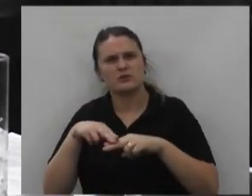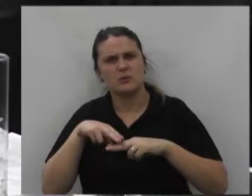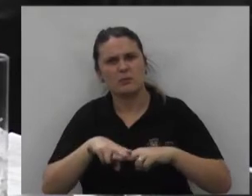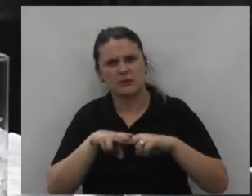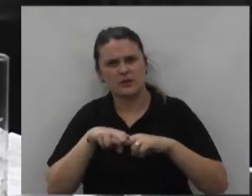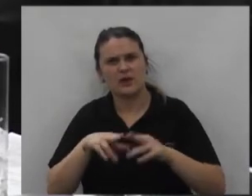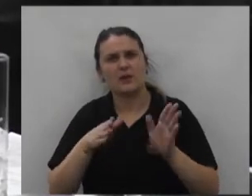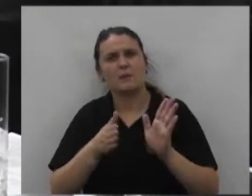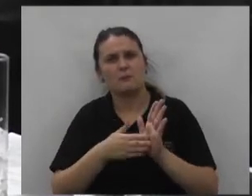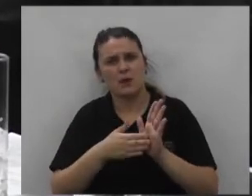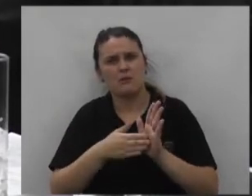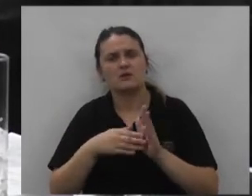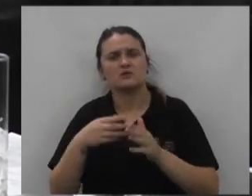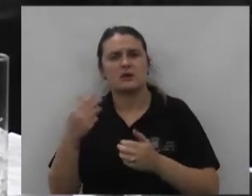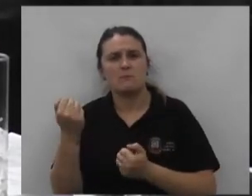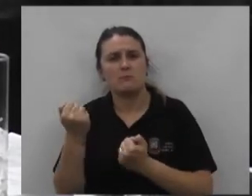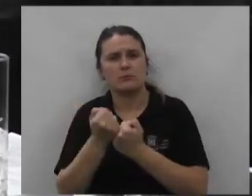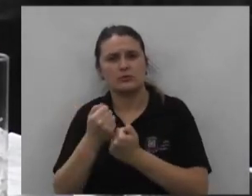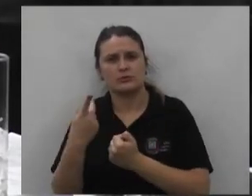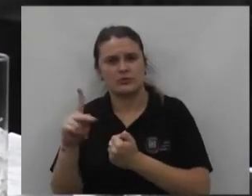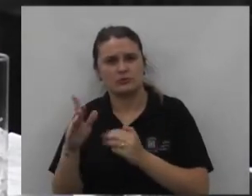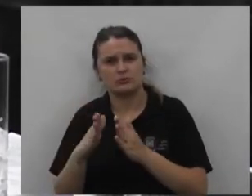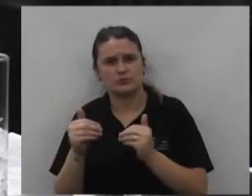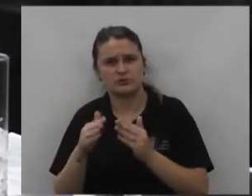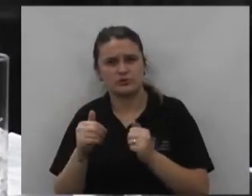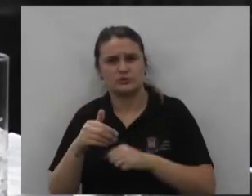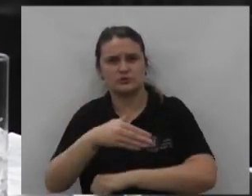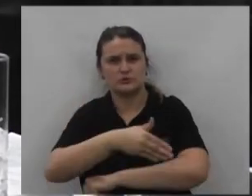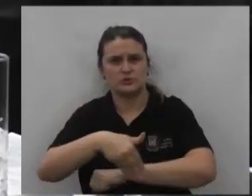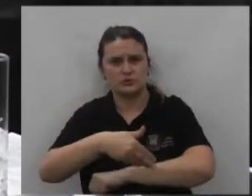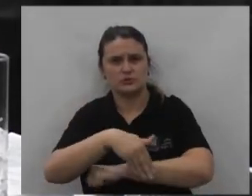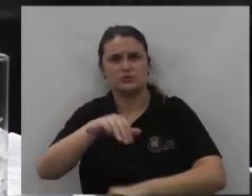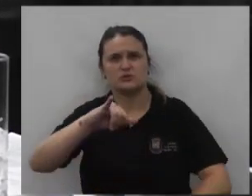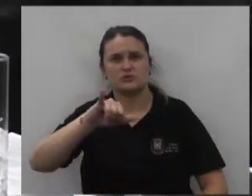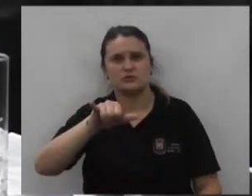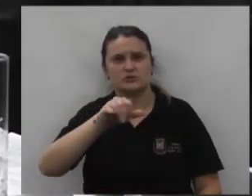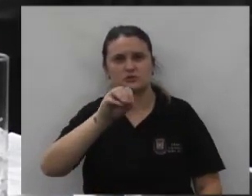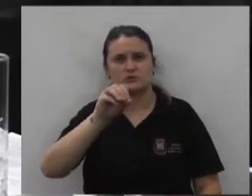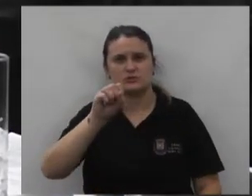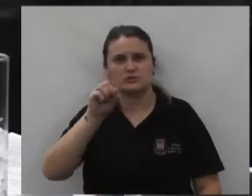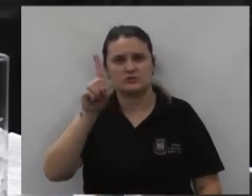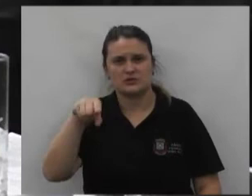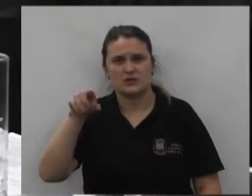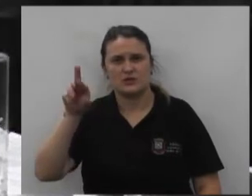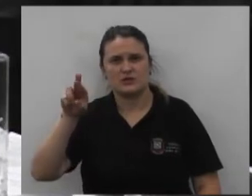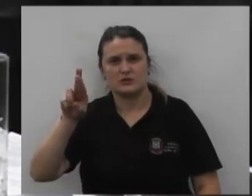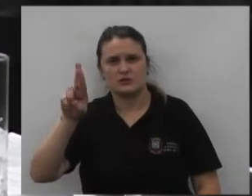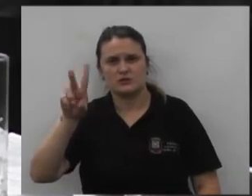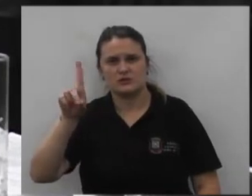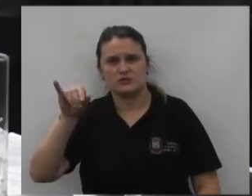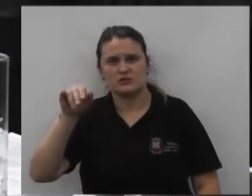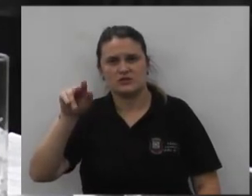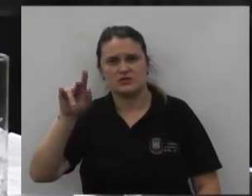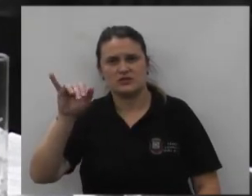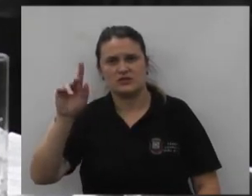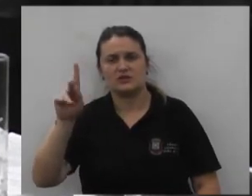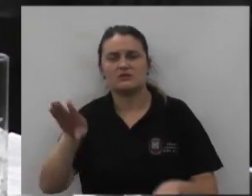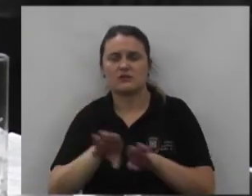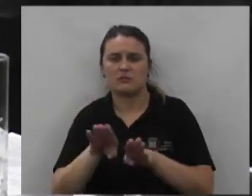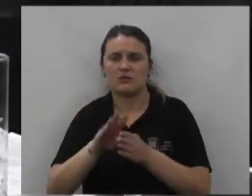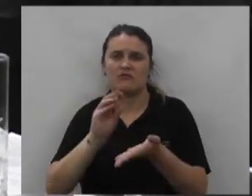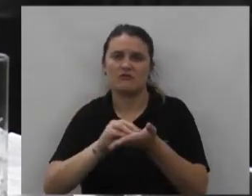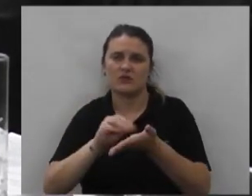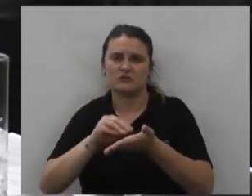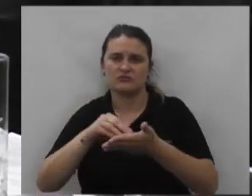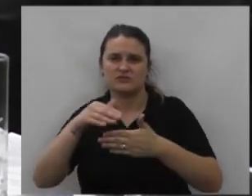parquinho parabéns apoio essa solicitação da José Rodinique e também a pendência que ficou com o final porque ela